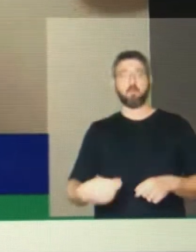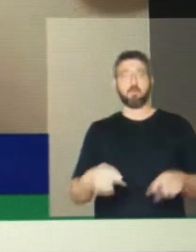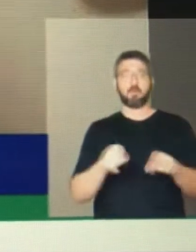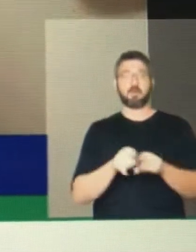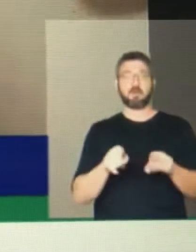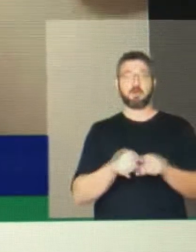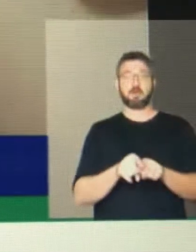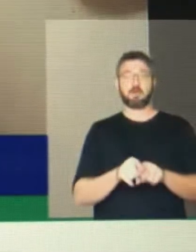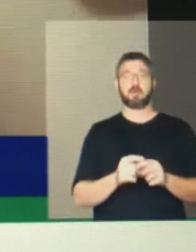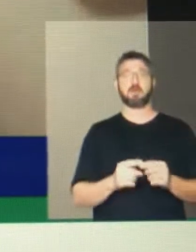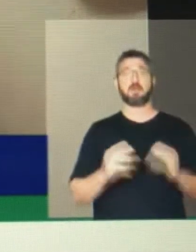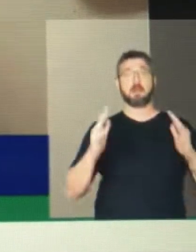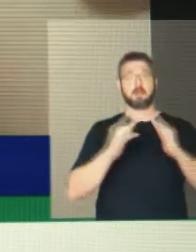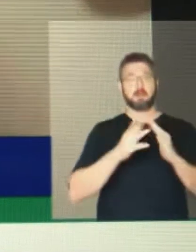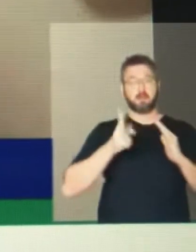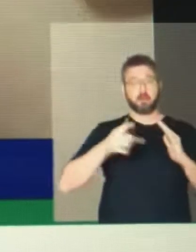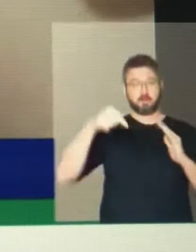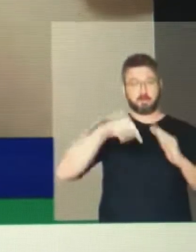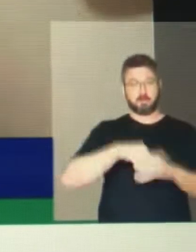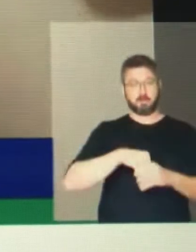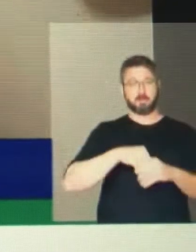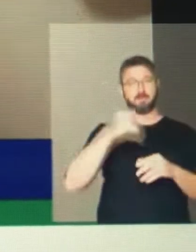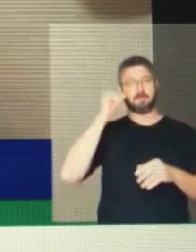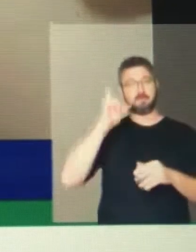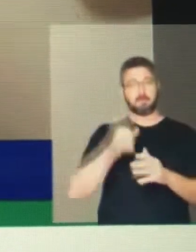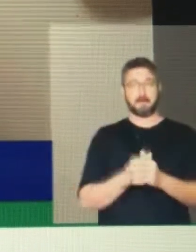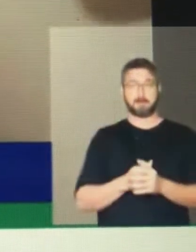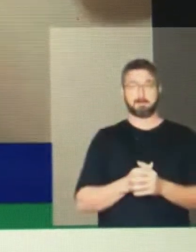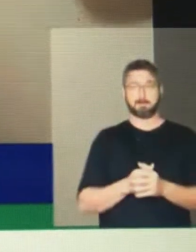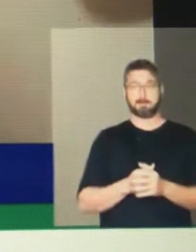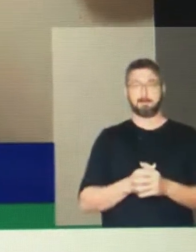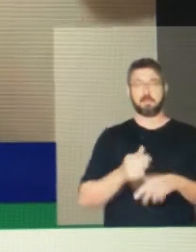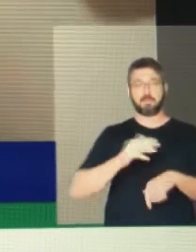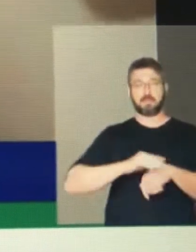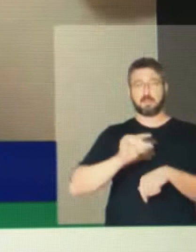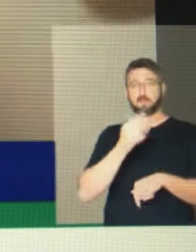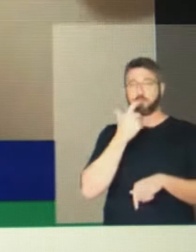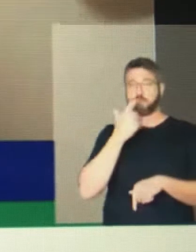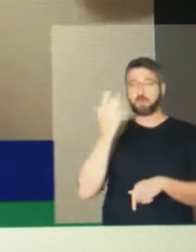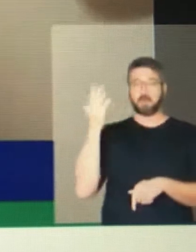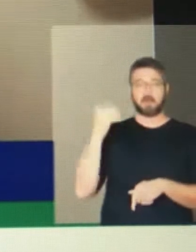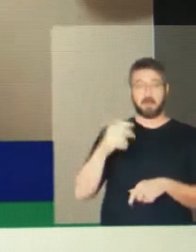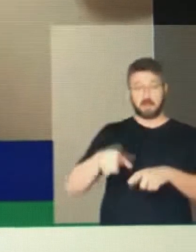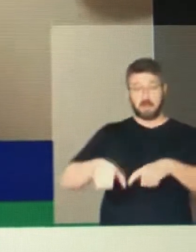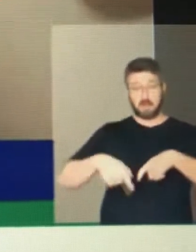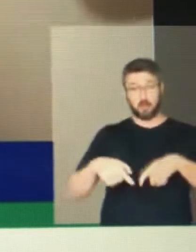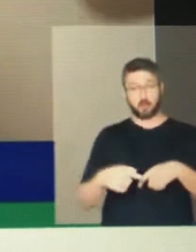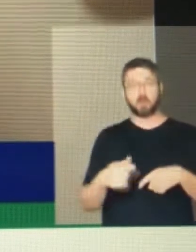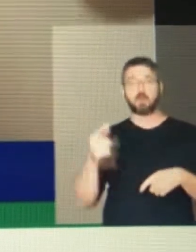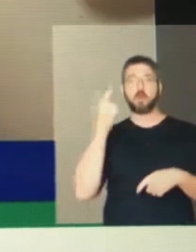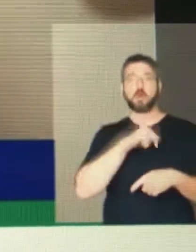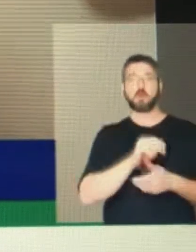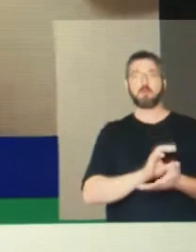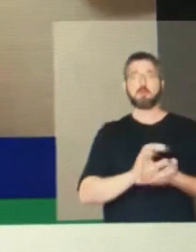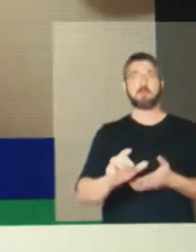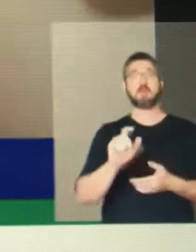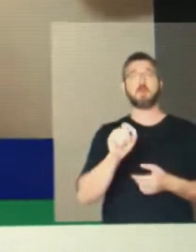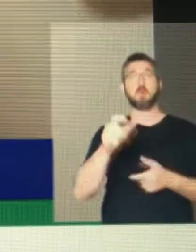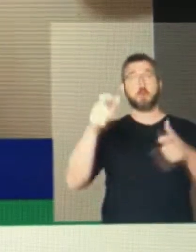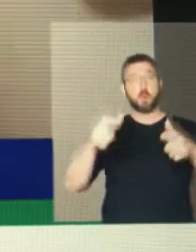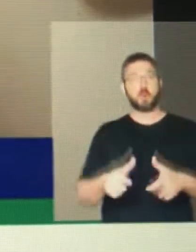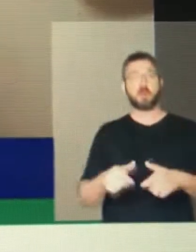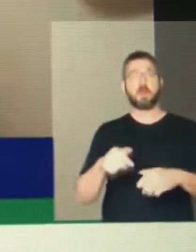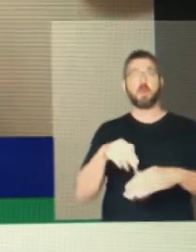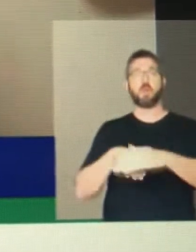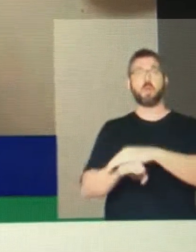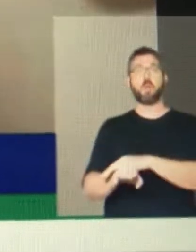agricultor conseguia financiar um local para guardar a sua carroça, os seus utensílios de trabalho, mas não financiava a